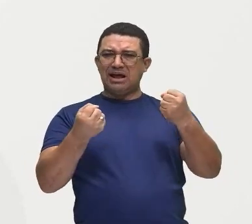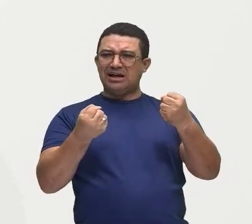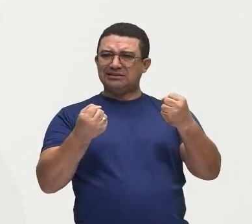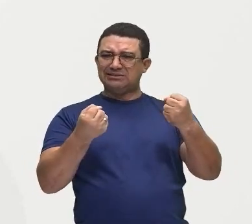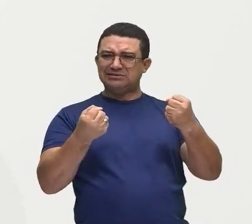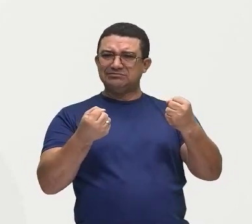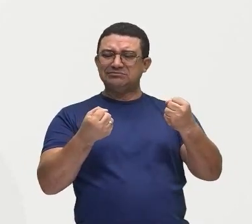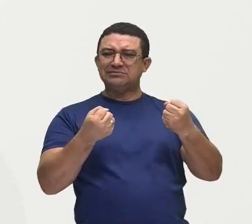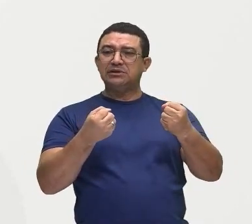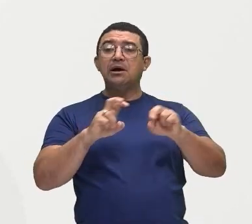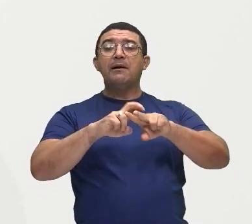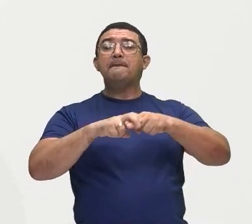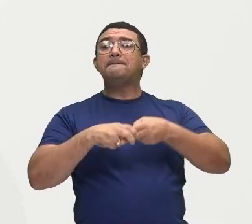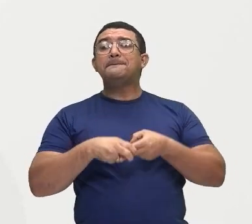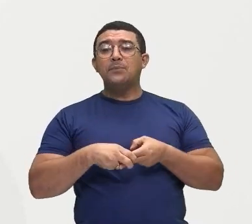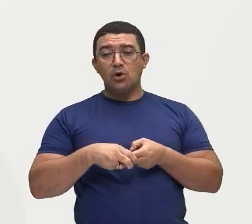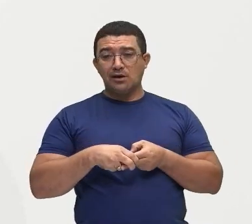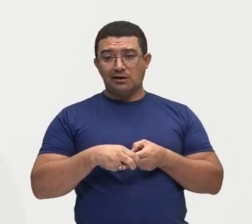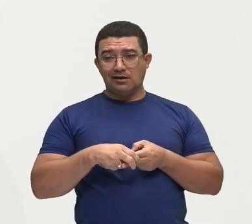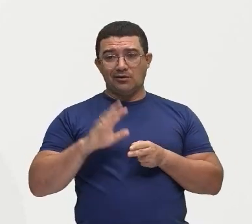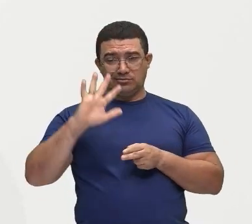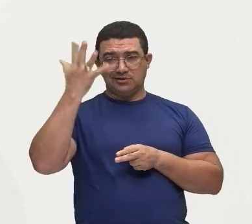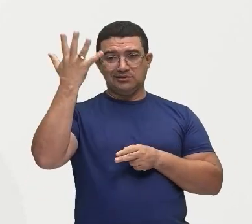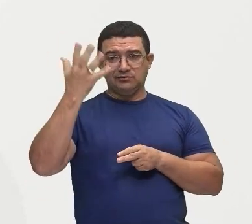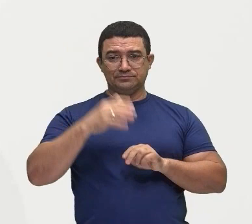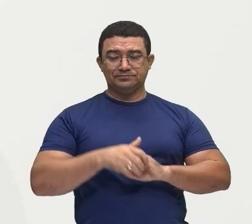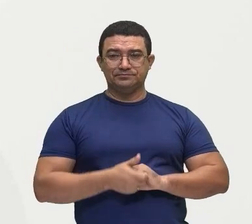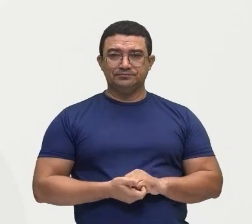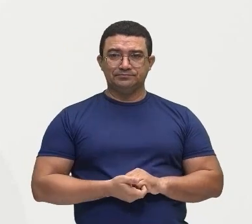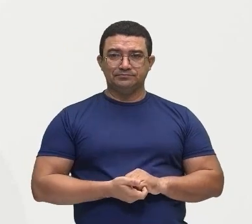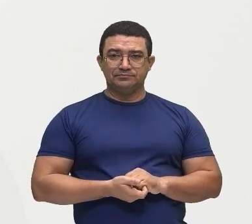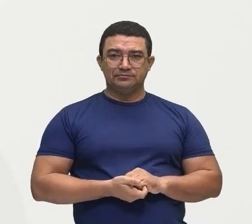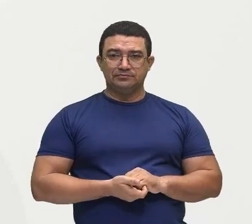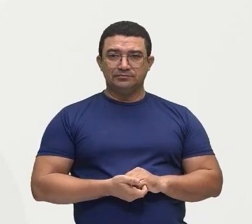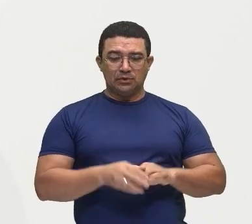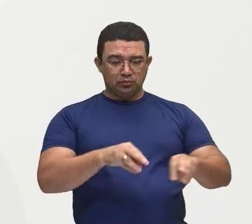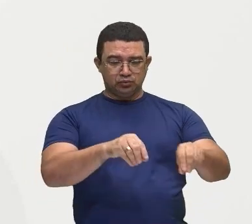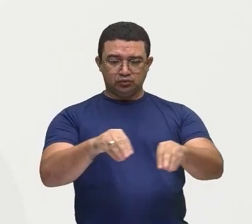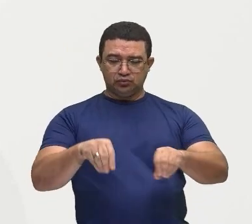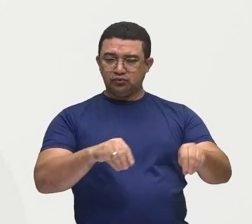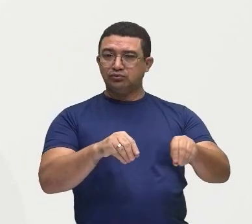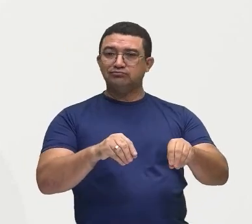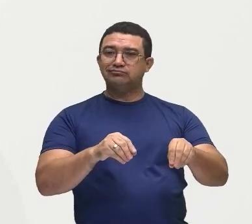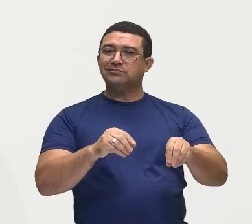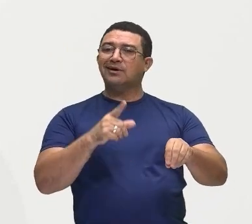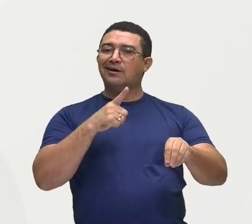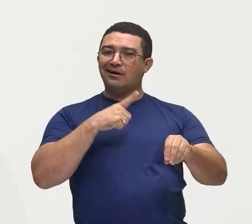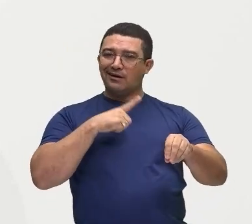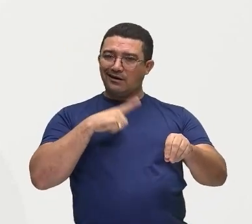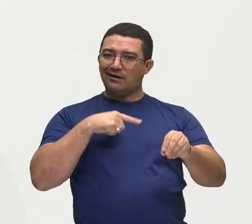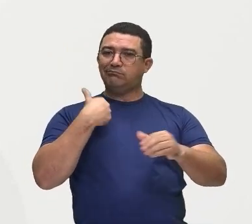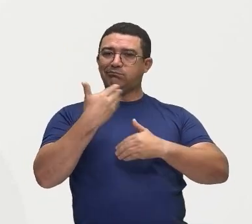O que aconteceu aí, gente? Nesse solo, ocorreu o processo de